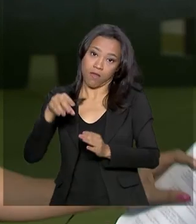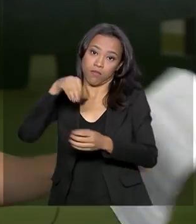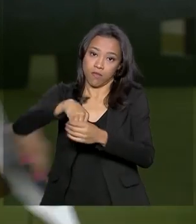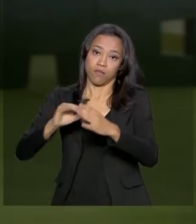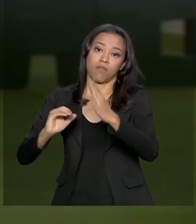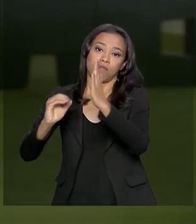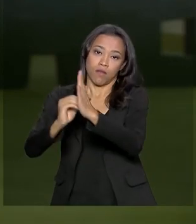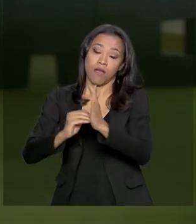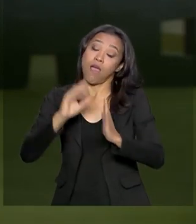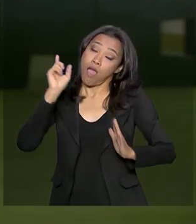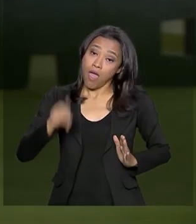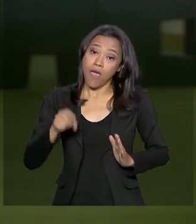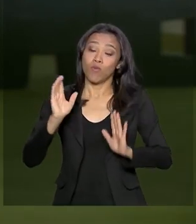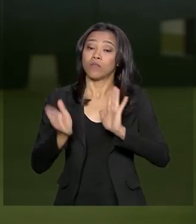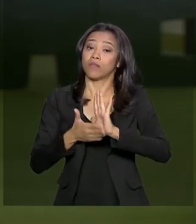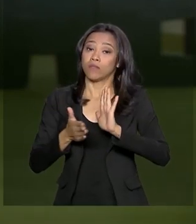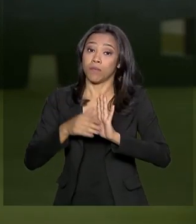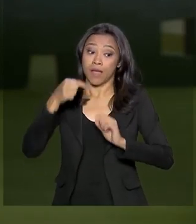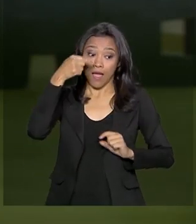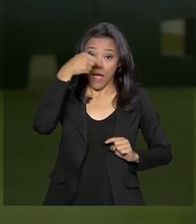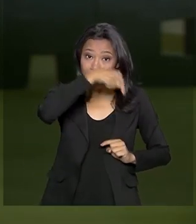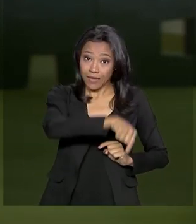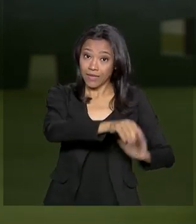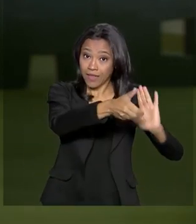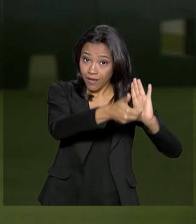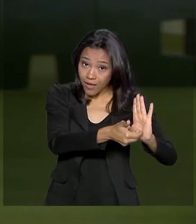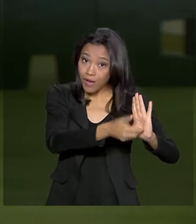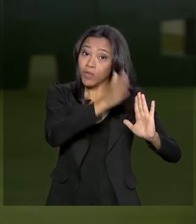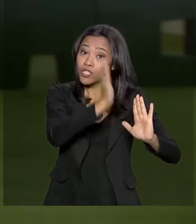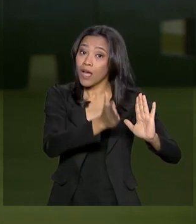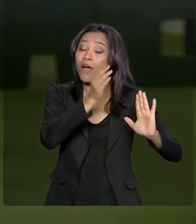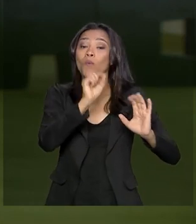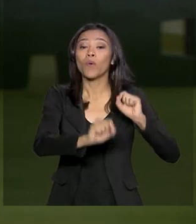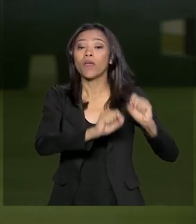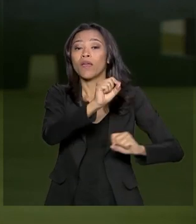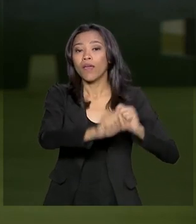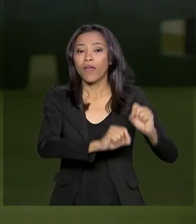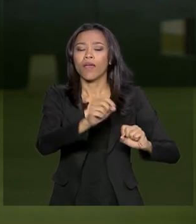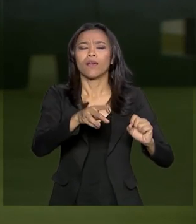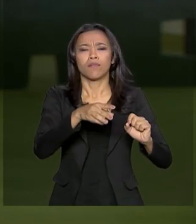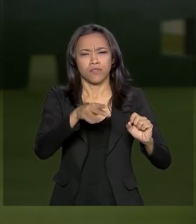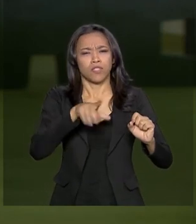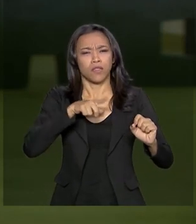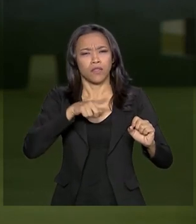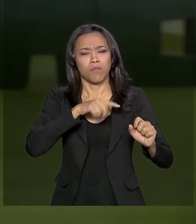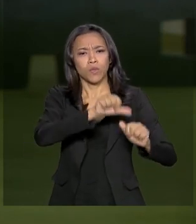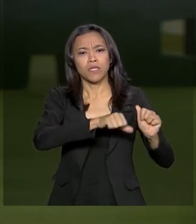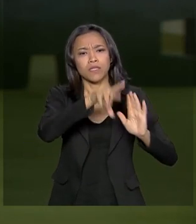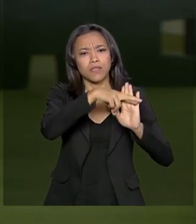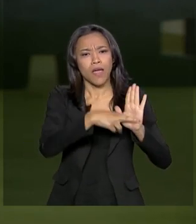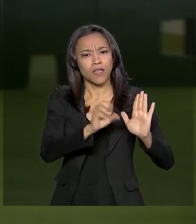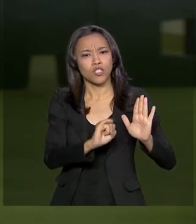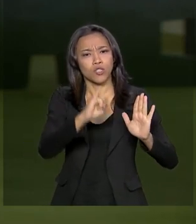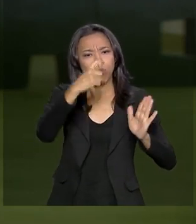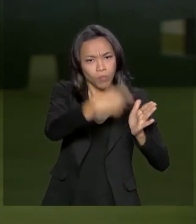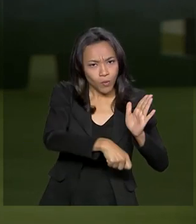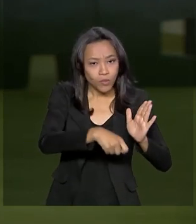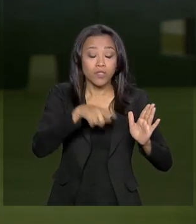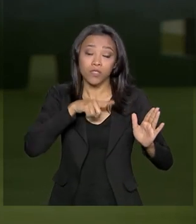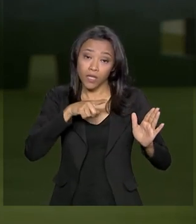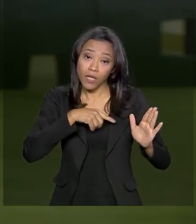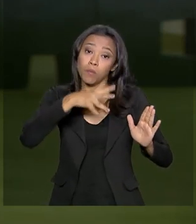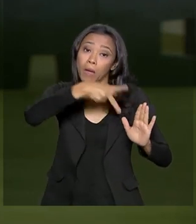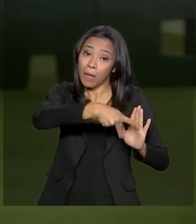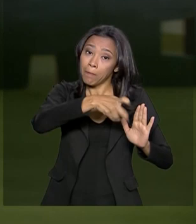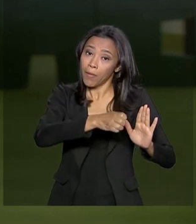Senado e aqui na Câmara a gente fica com a reforma tributária. Já tem uma PEC, uma proposta de emenda à Constituição tramitando, mas o